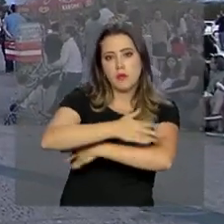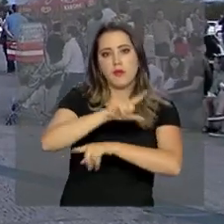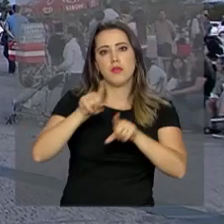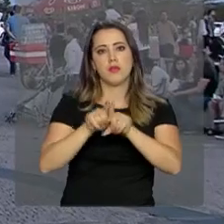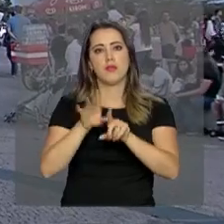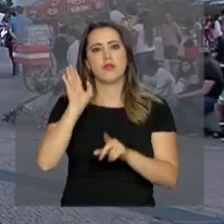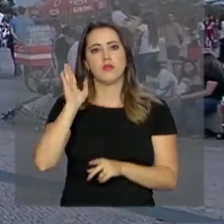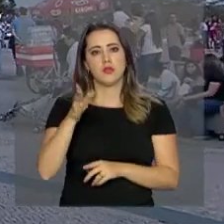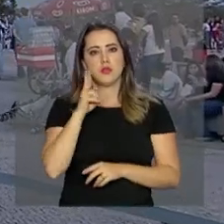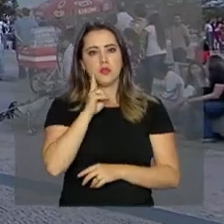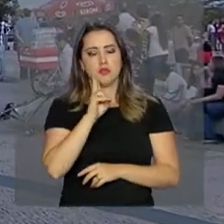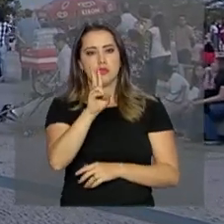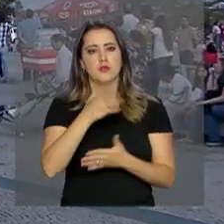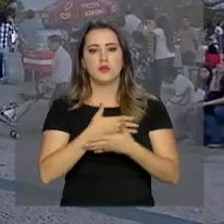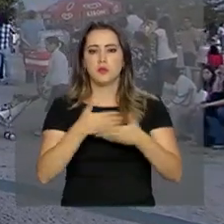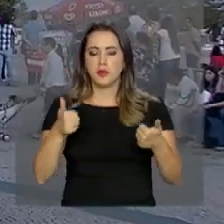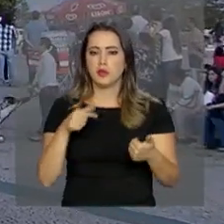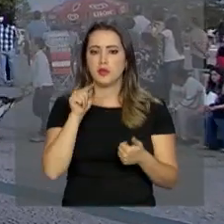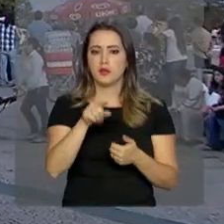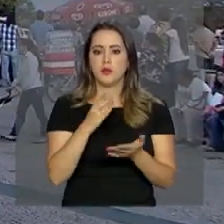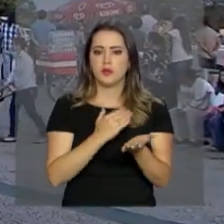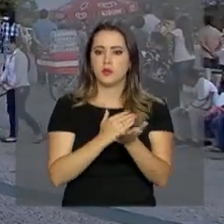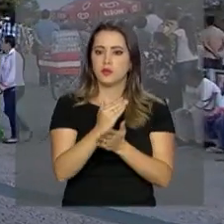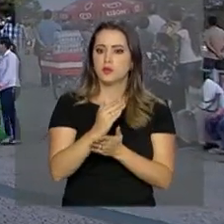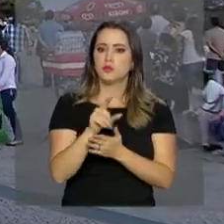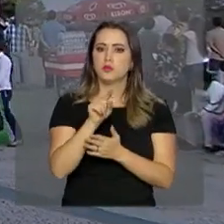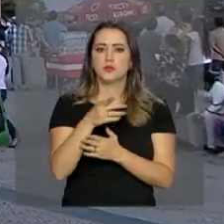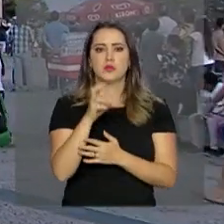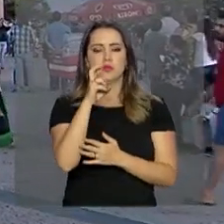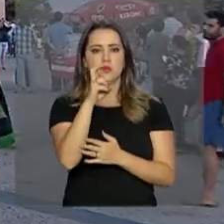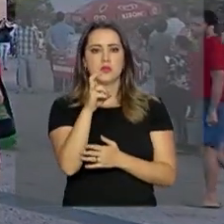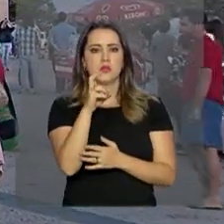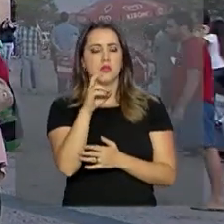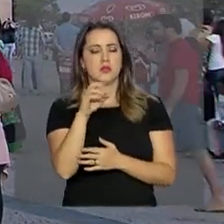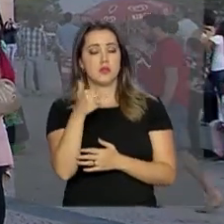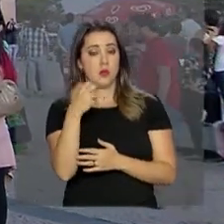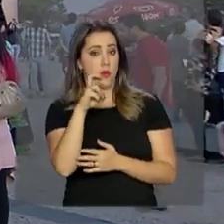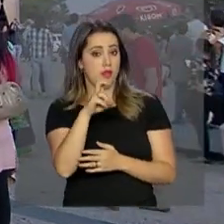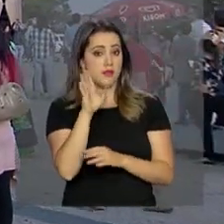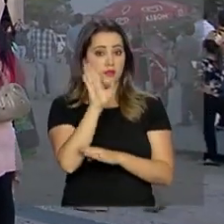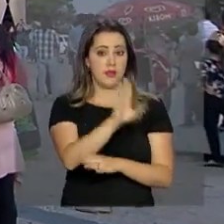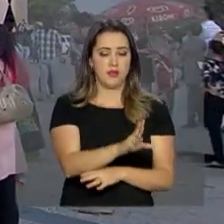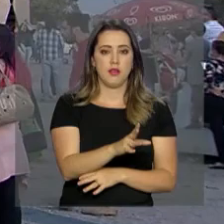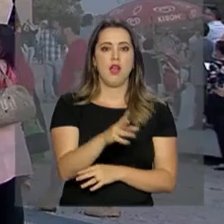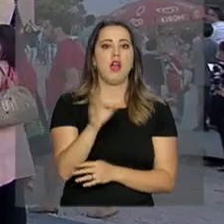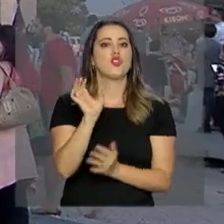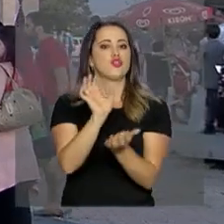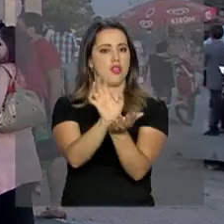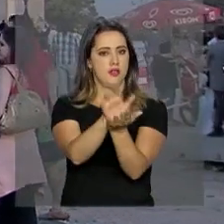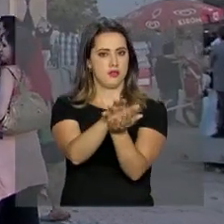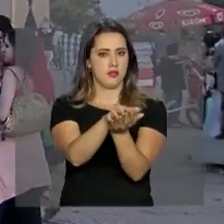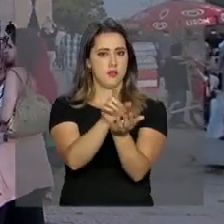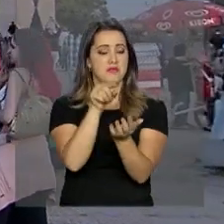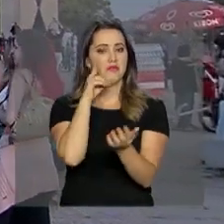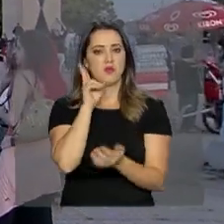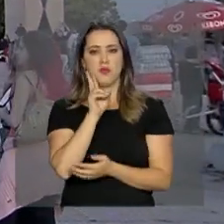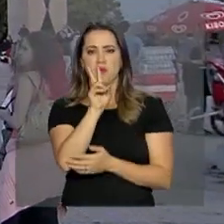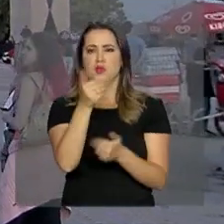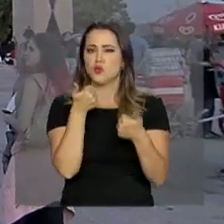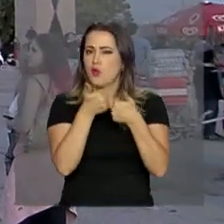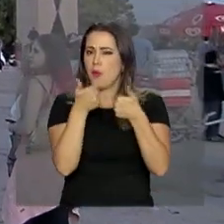país, já pôde acompanhar melhor este momento que começou por volta das 5h15 da tarde. Recife foi uma das cidades que pôde